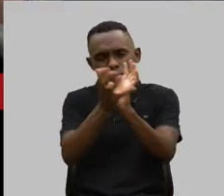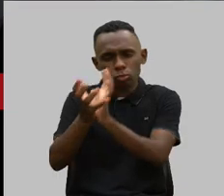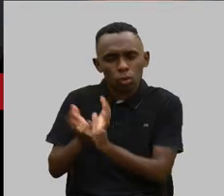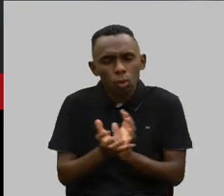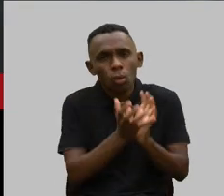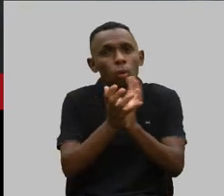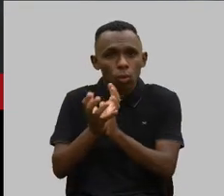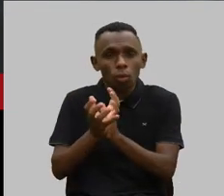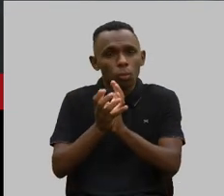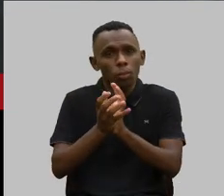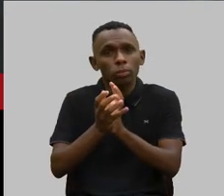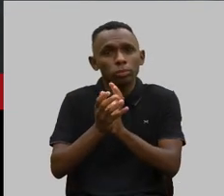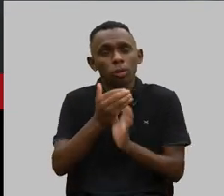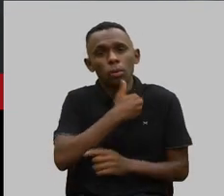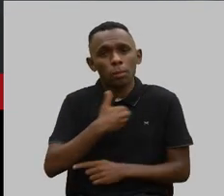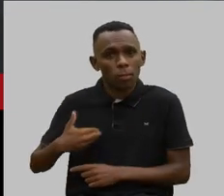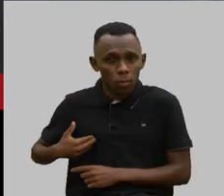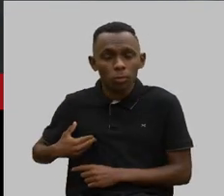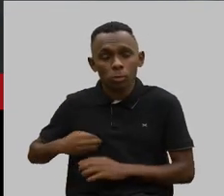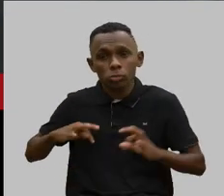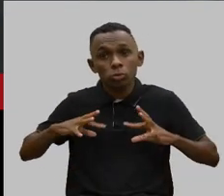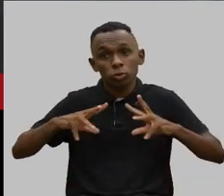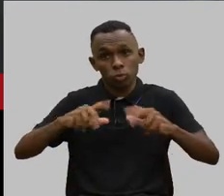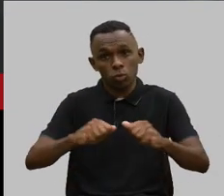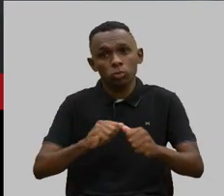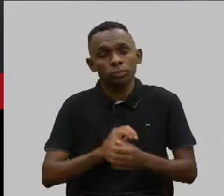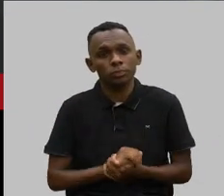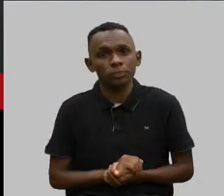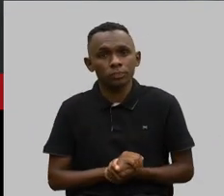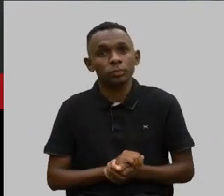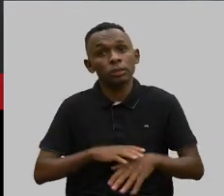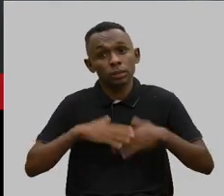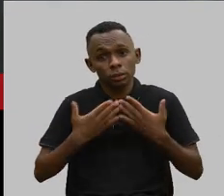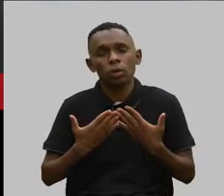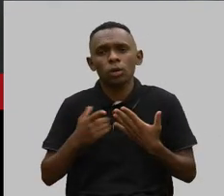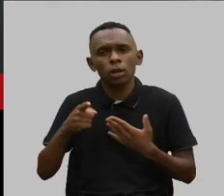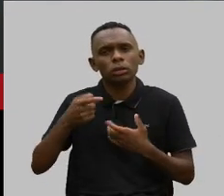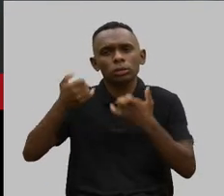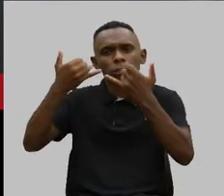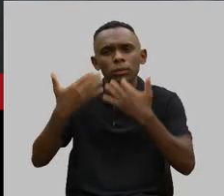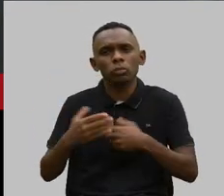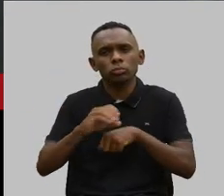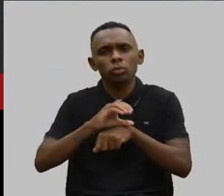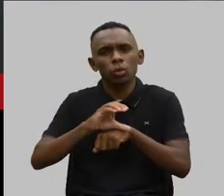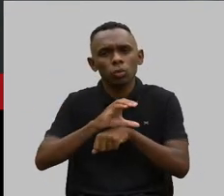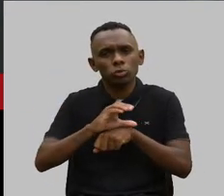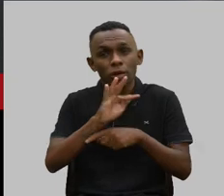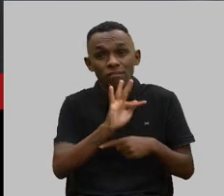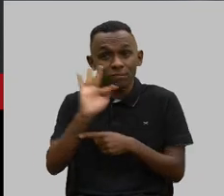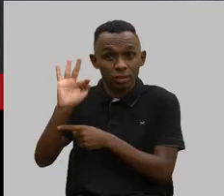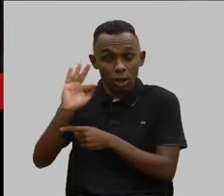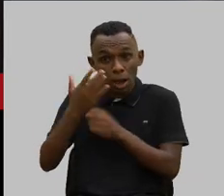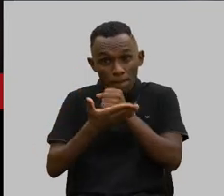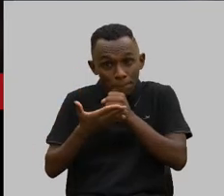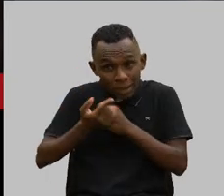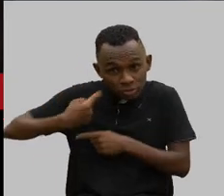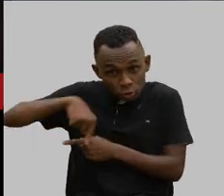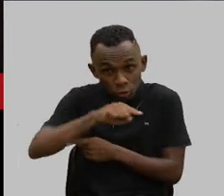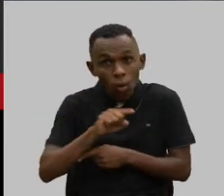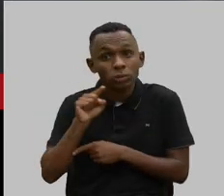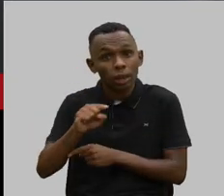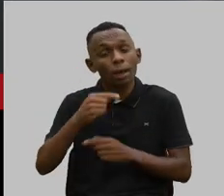constituídos, do judiciário, defensoria, do PROCON, enfim. A juíza falou da Constituição Federal, um dos princípios nossos que está lá,